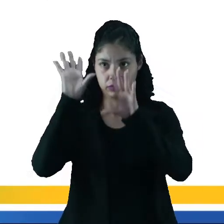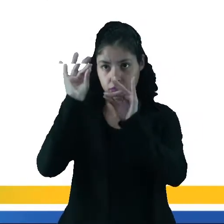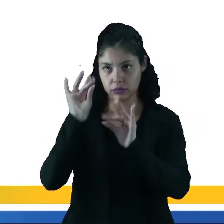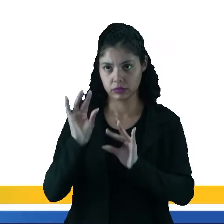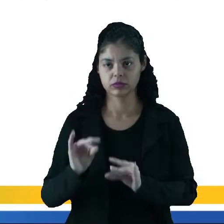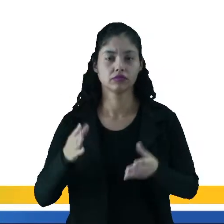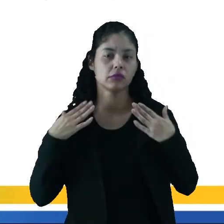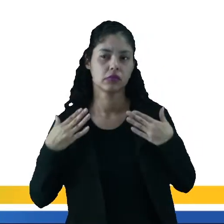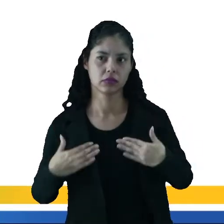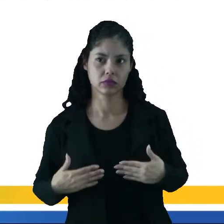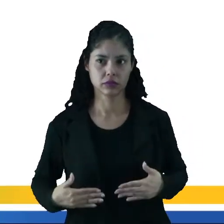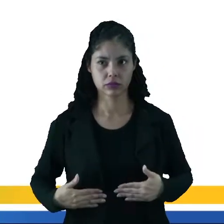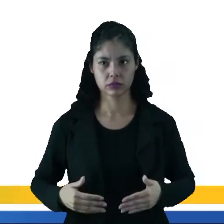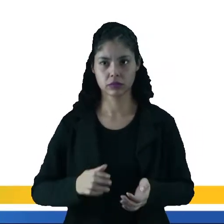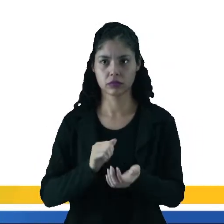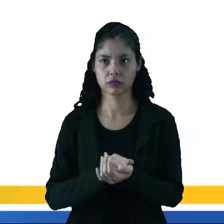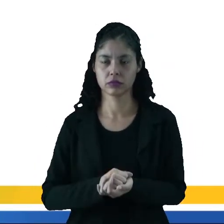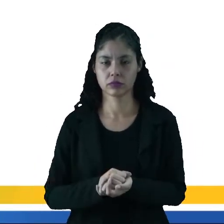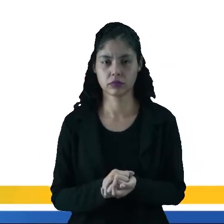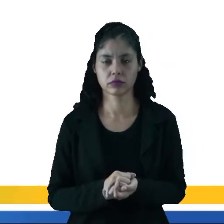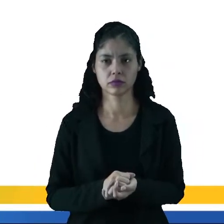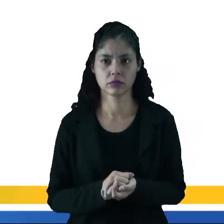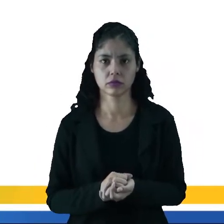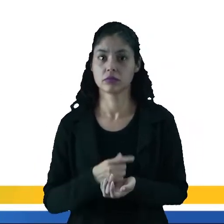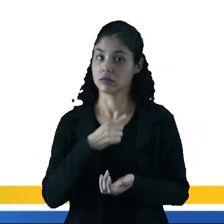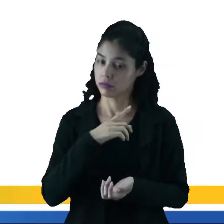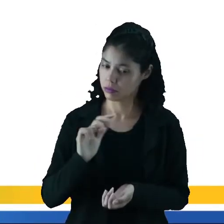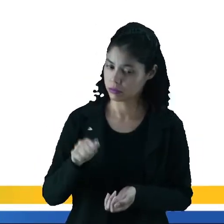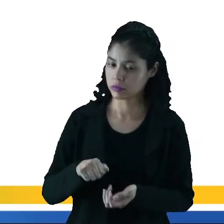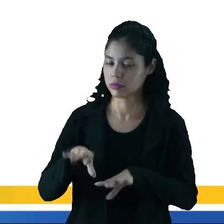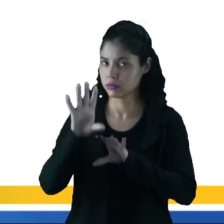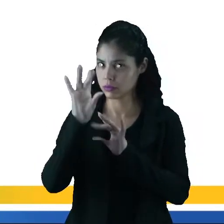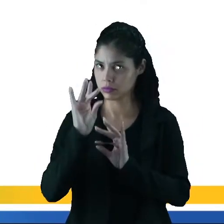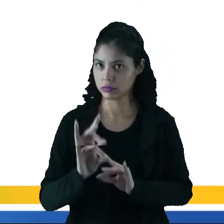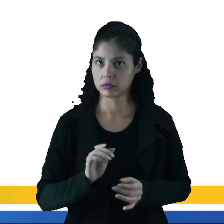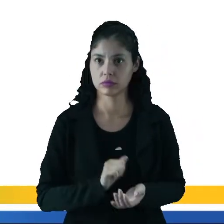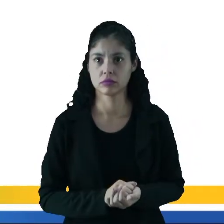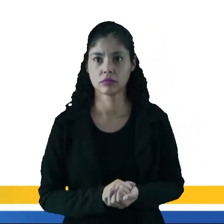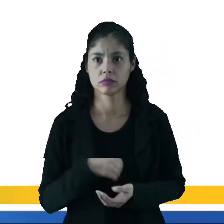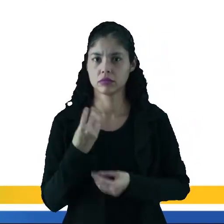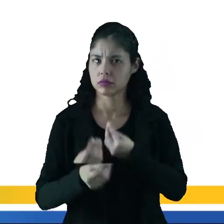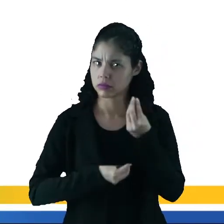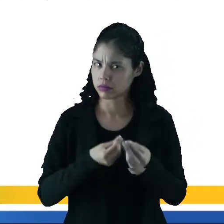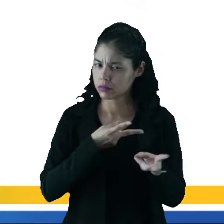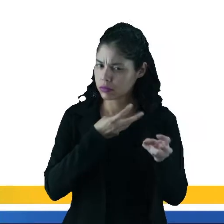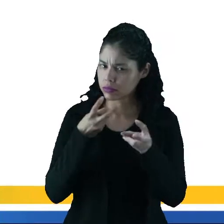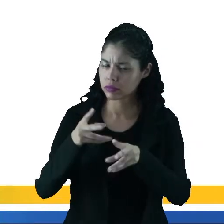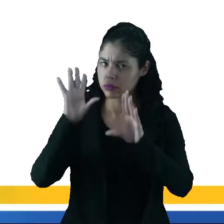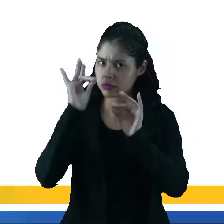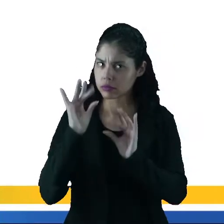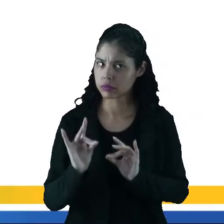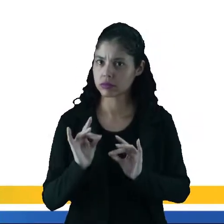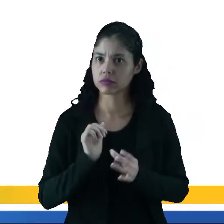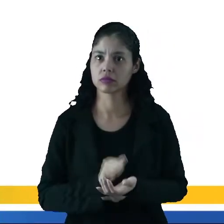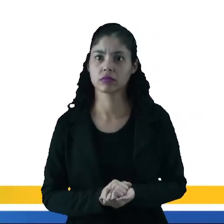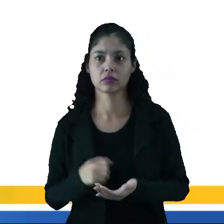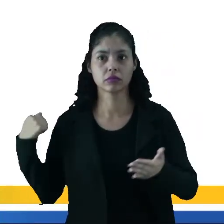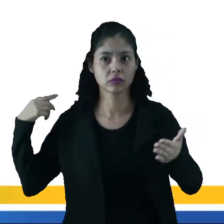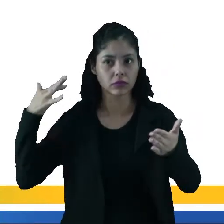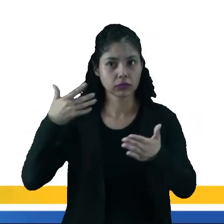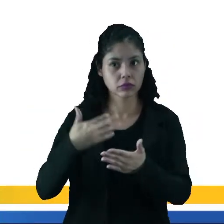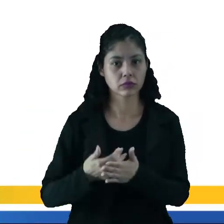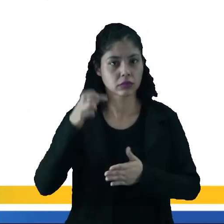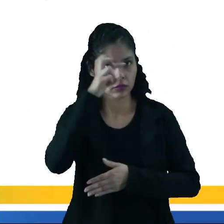observar os detalhes da anatomia humana? Temos, sim, detalhe. Mas como eu observo esses detalhes? Ela